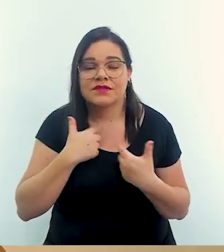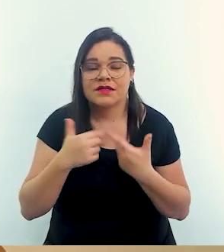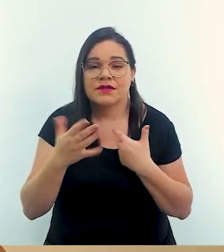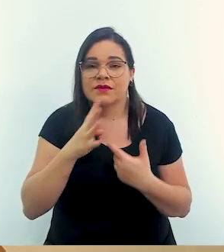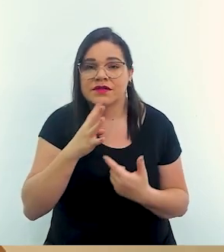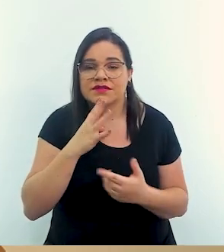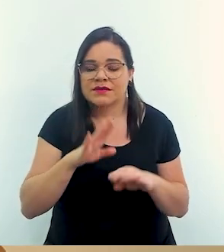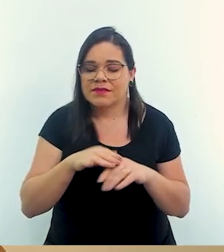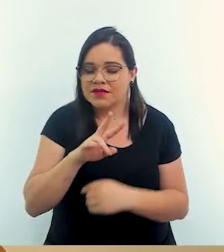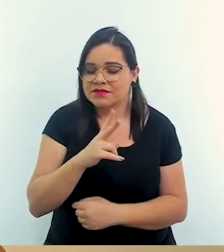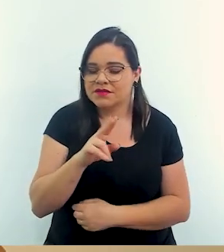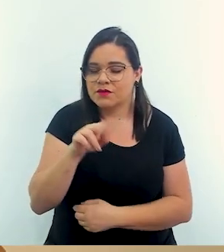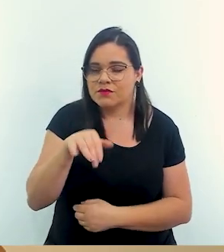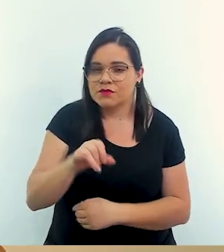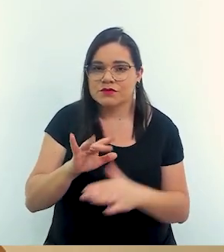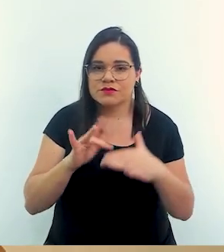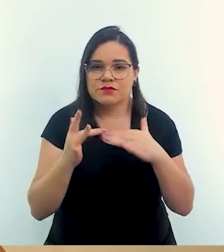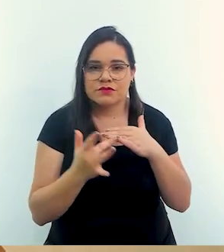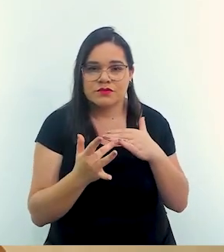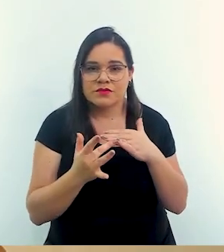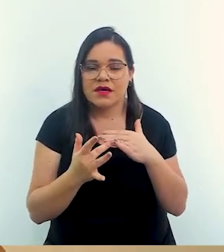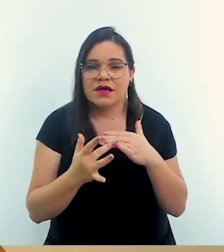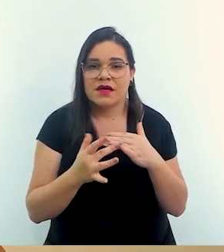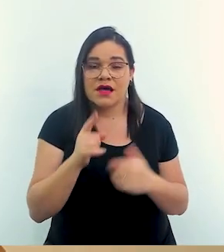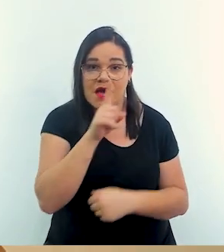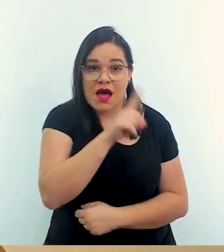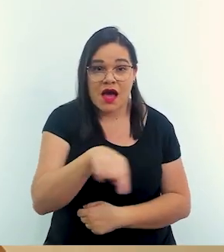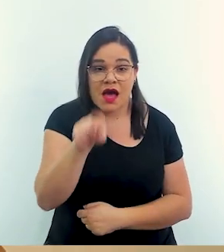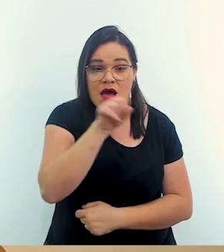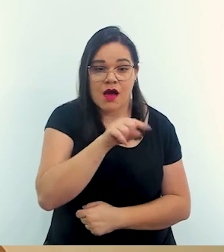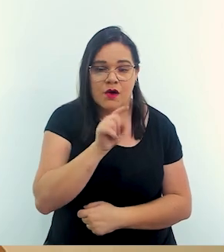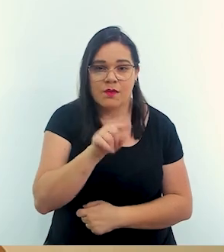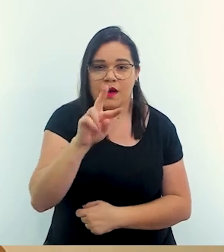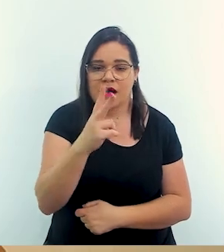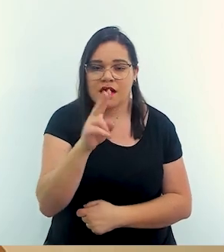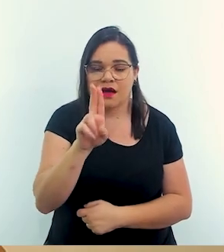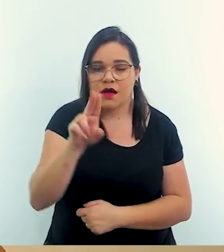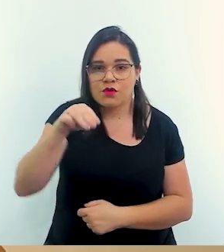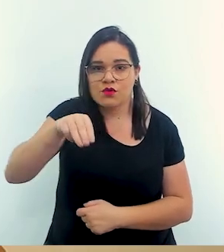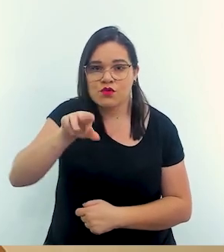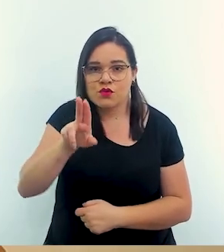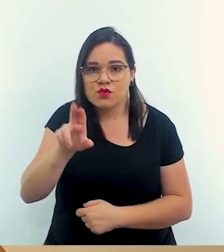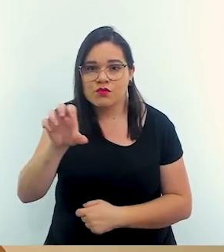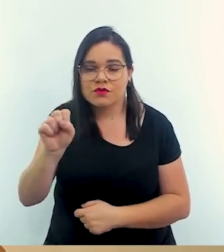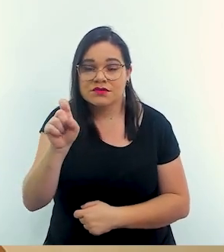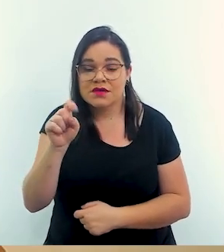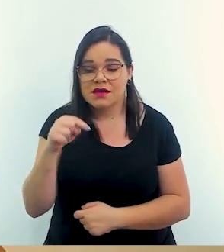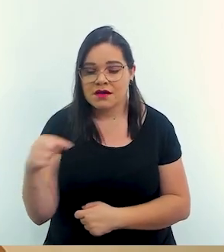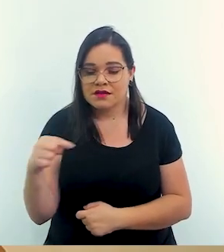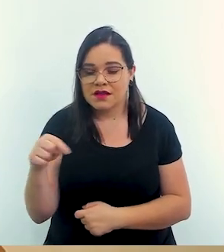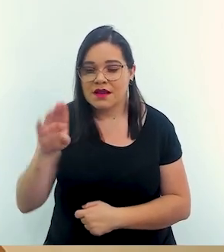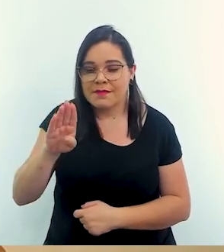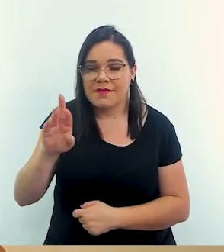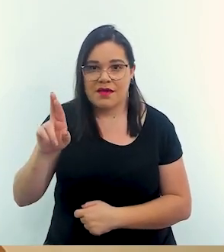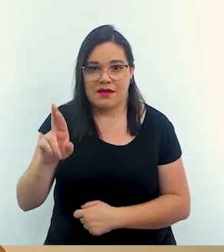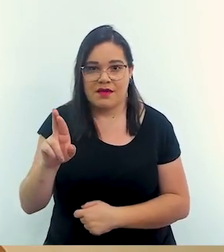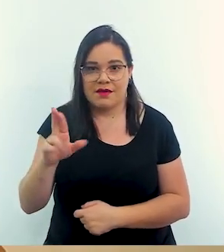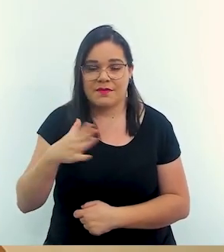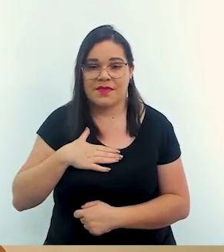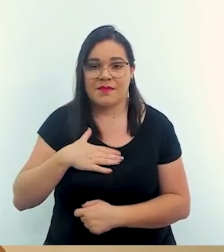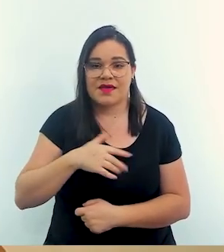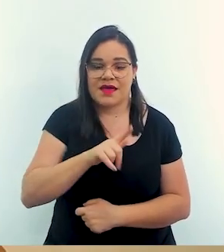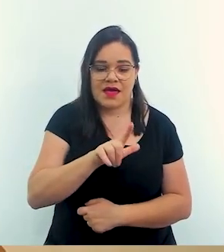saber um pouquinho mais da Humus a gente a rede social da Humus é arroba humus h-u-m-u-s underline br